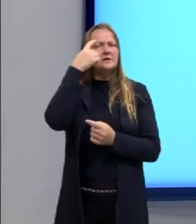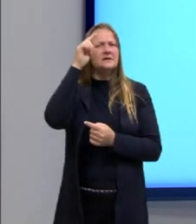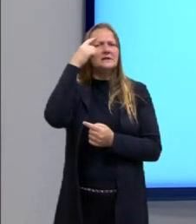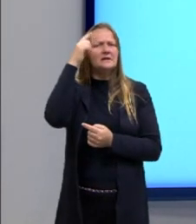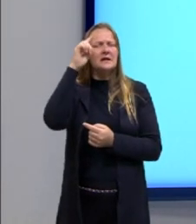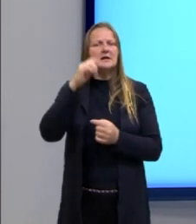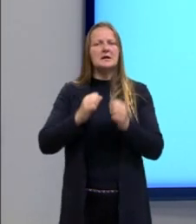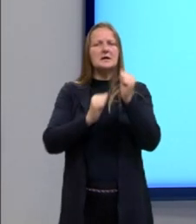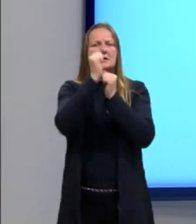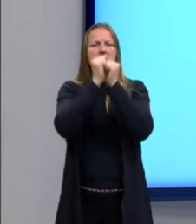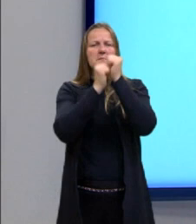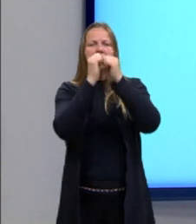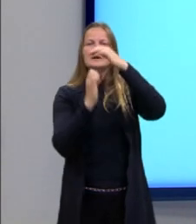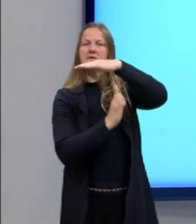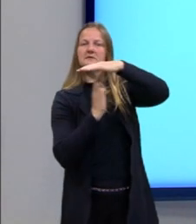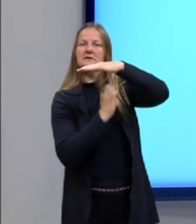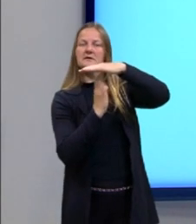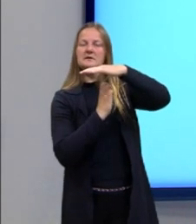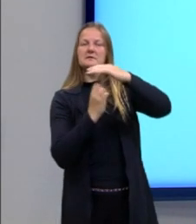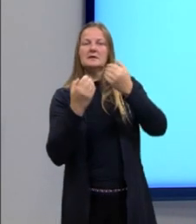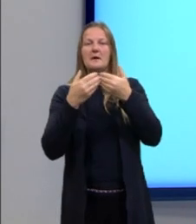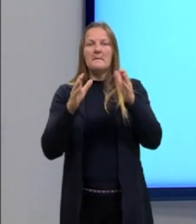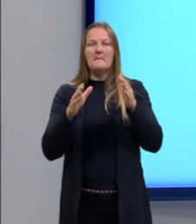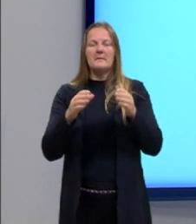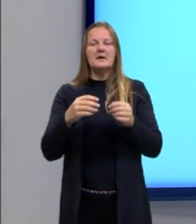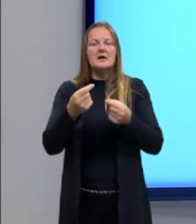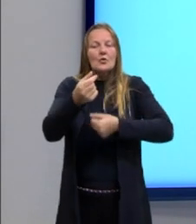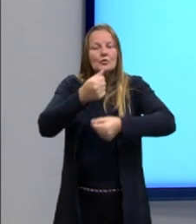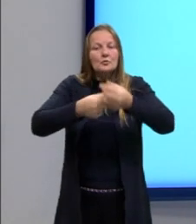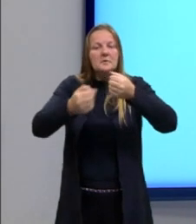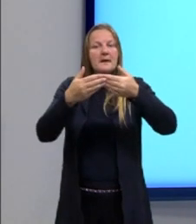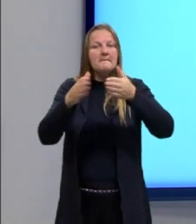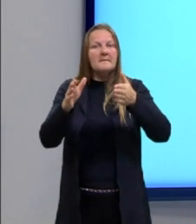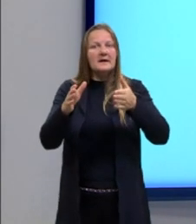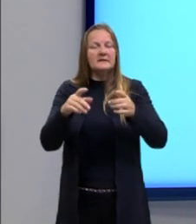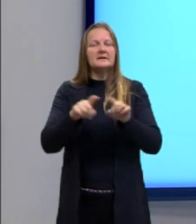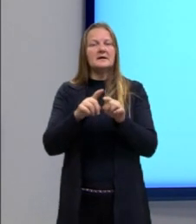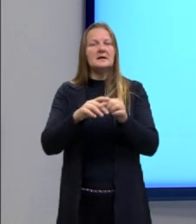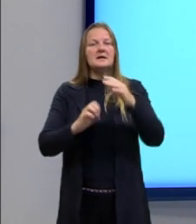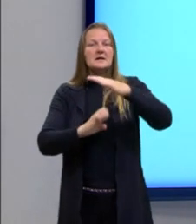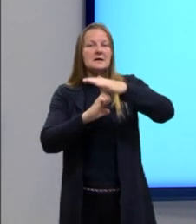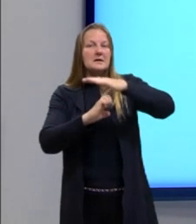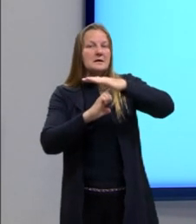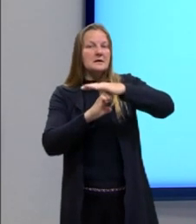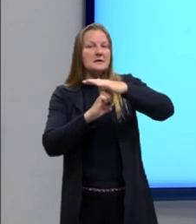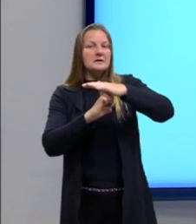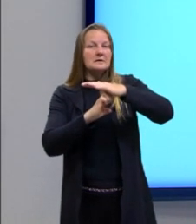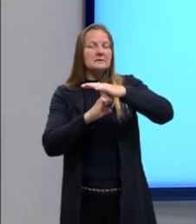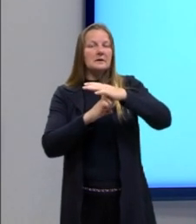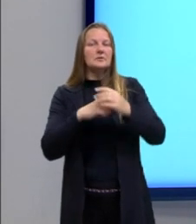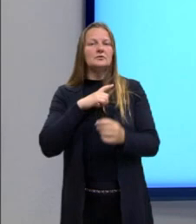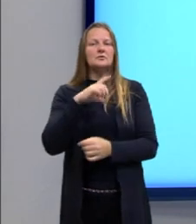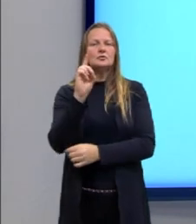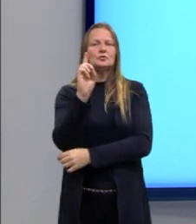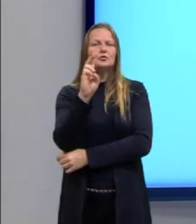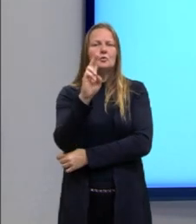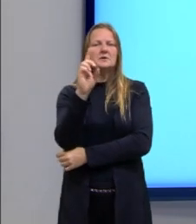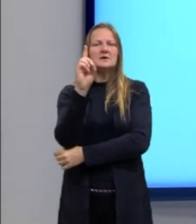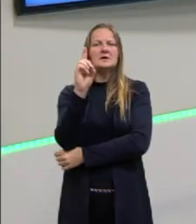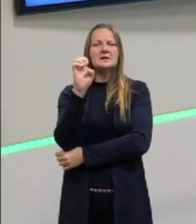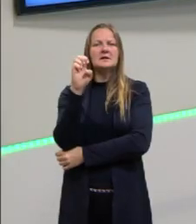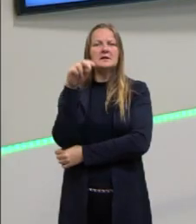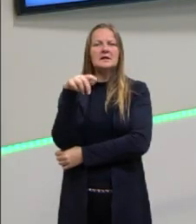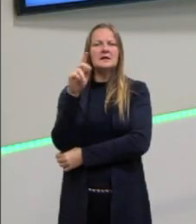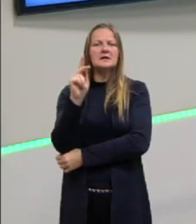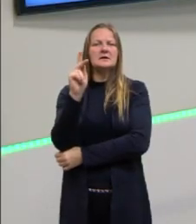né, de empresas estatais, de economia aberta, entre outras coisas, começa com um cara chamado Deng Xiaoping. Deng eu até